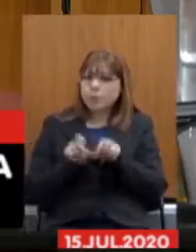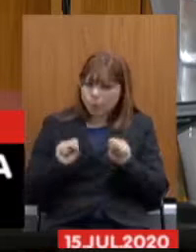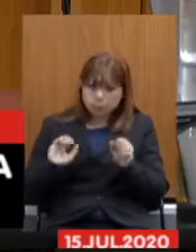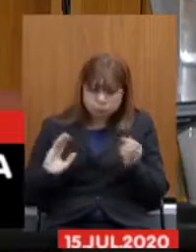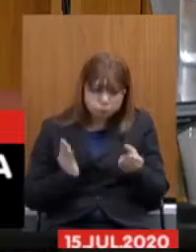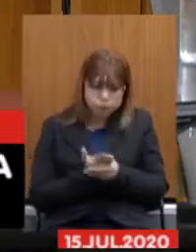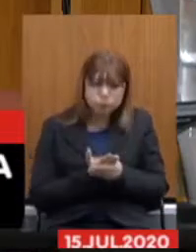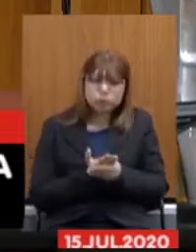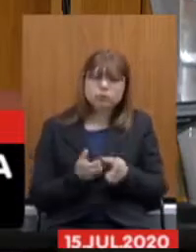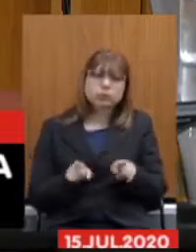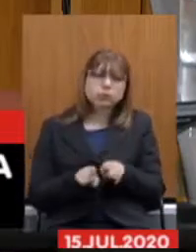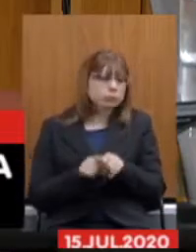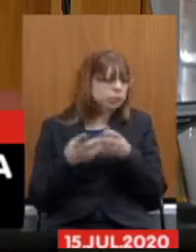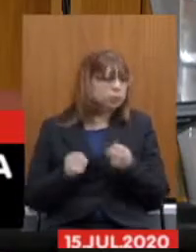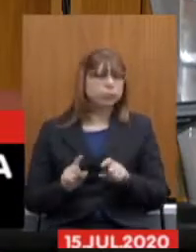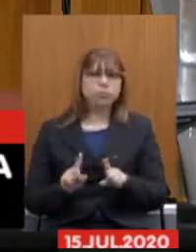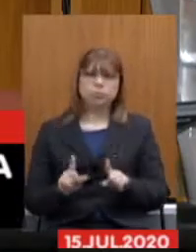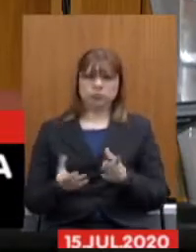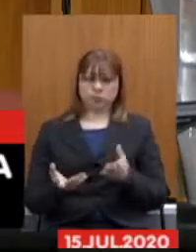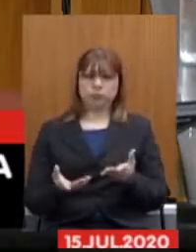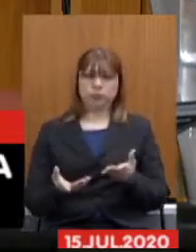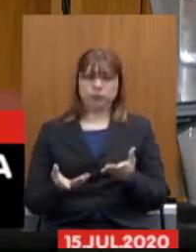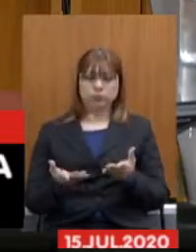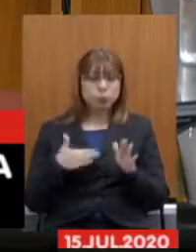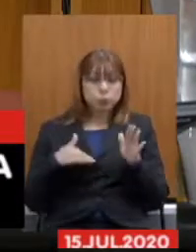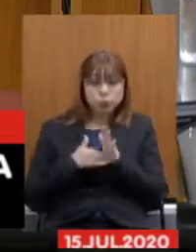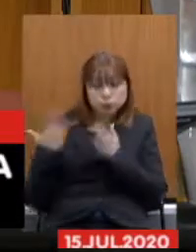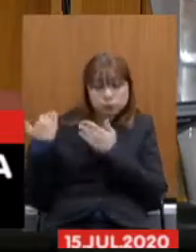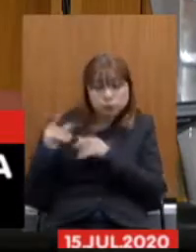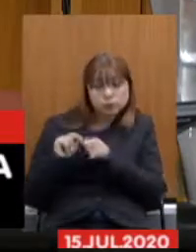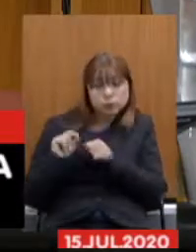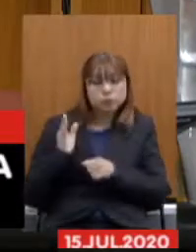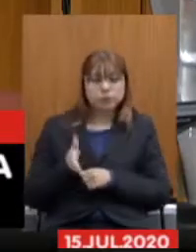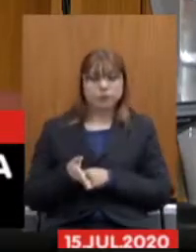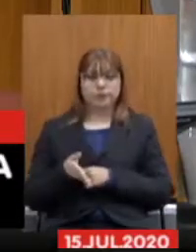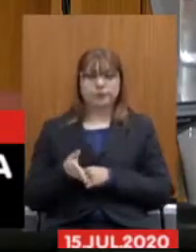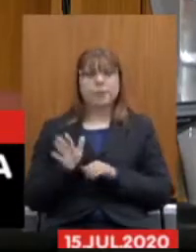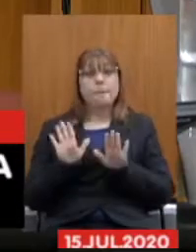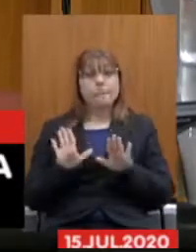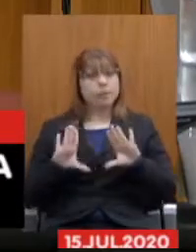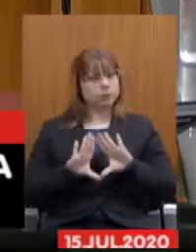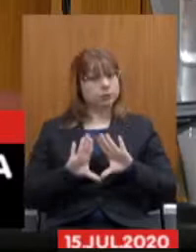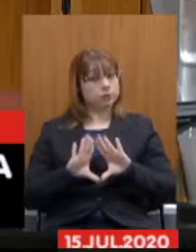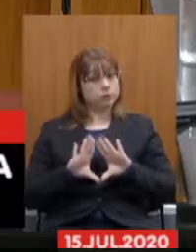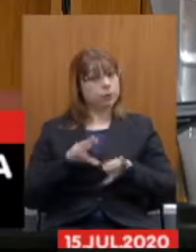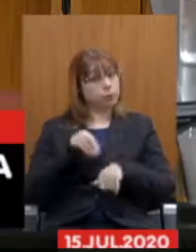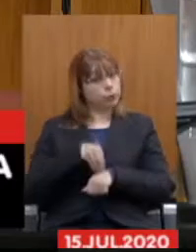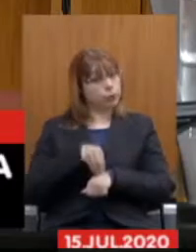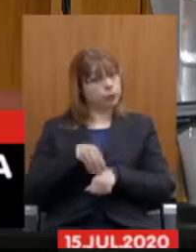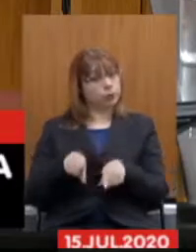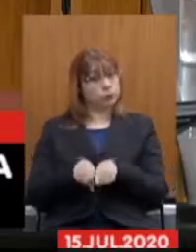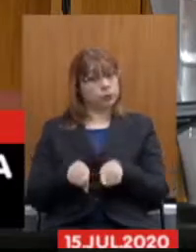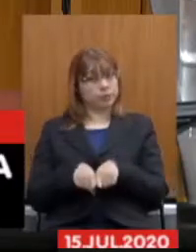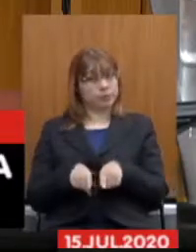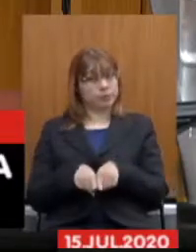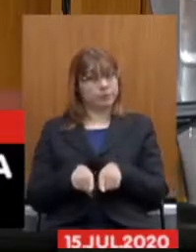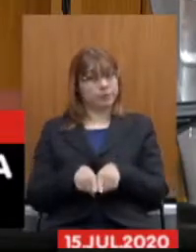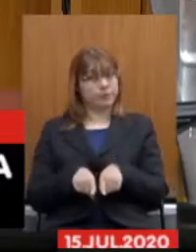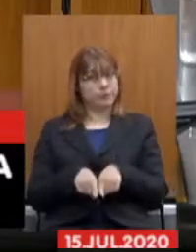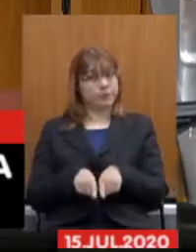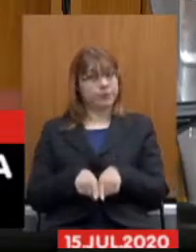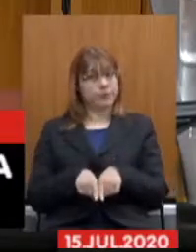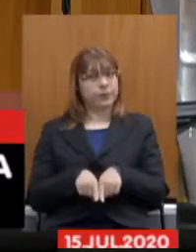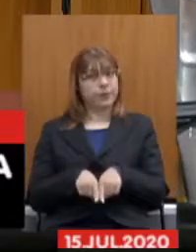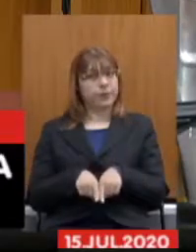improbidade por tudo que foi feito agora a Assembleia tem uma culpa nisso porque todos os